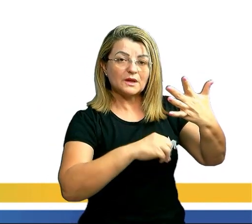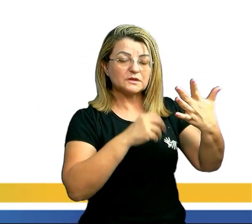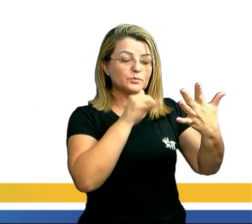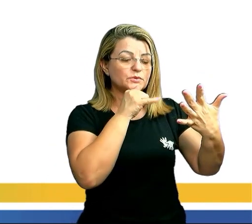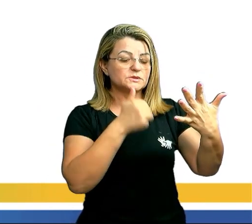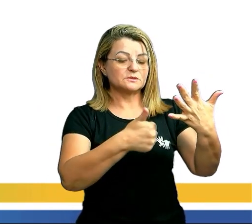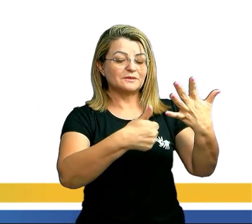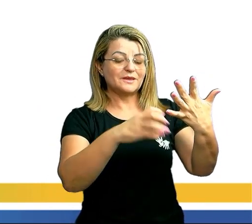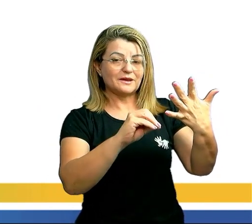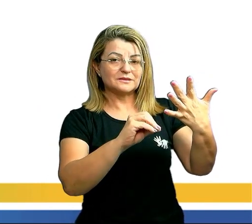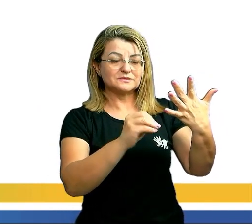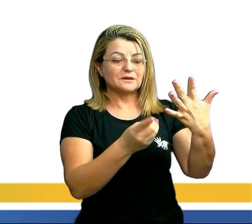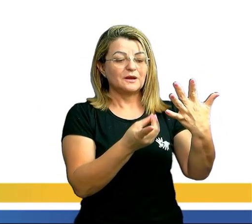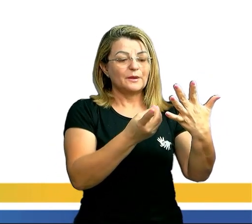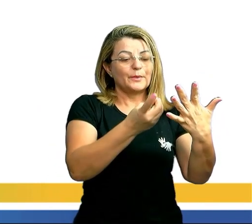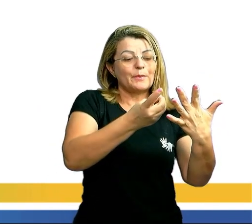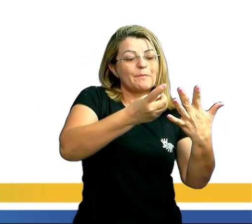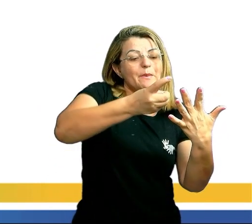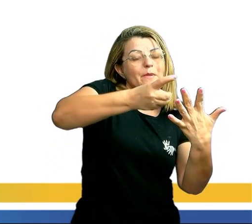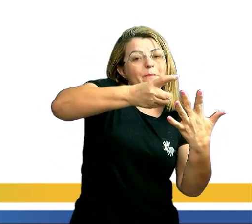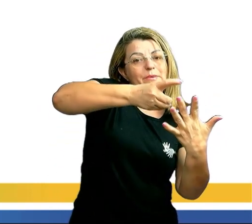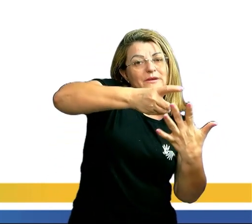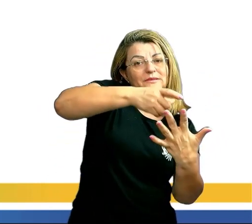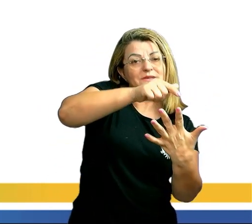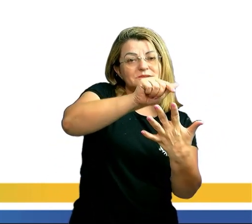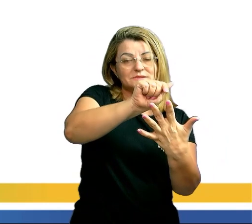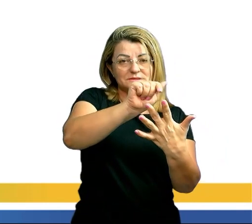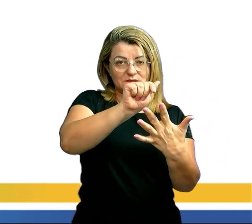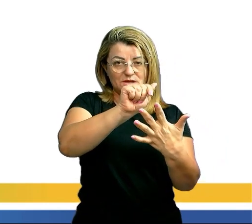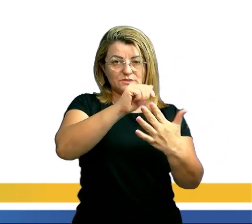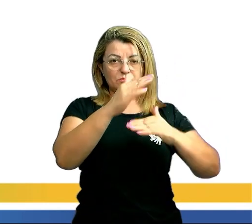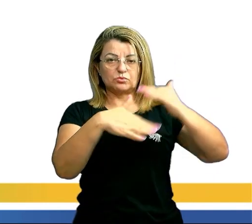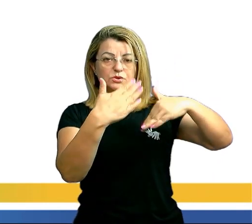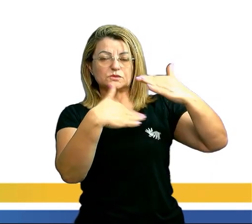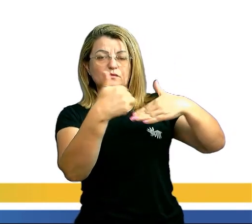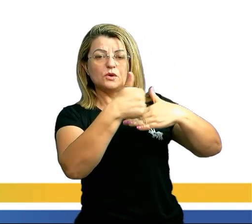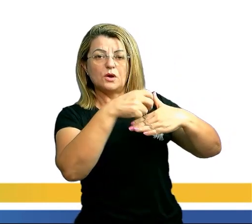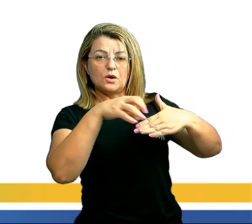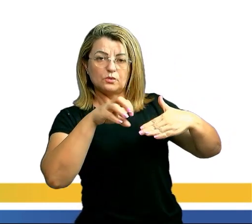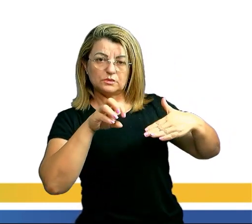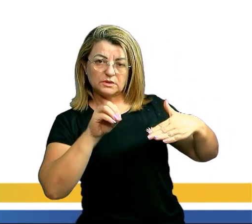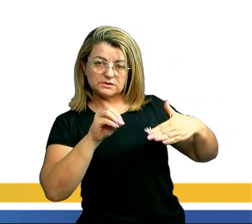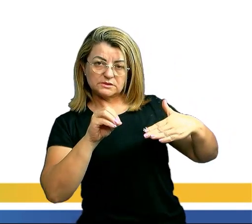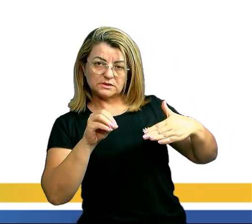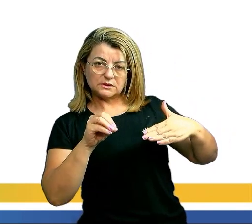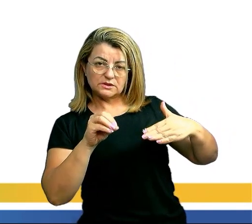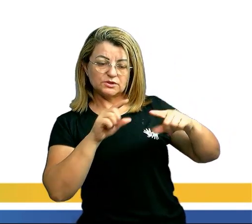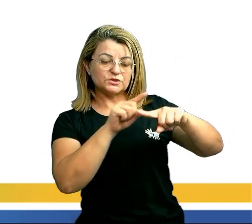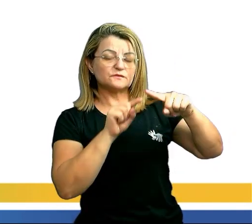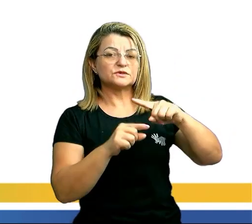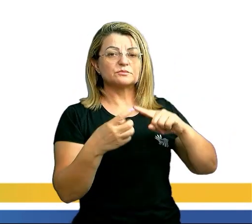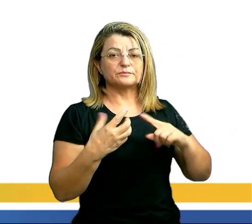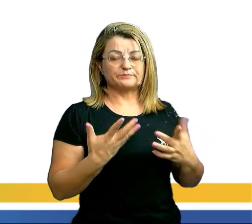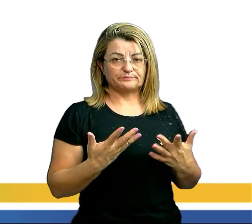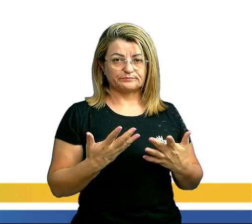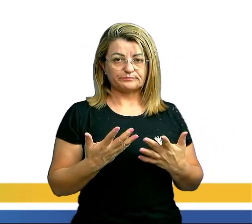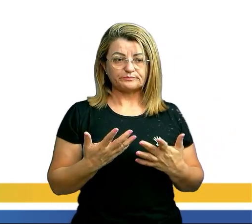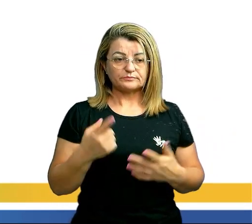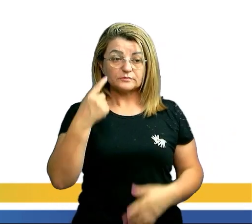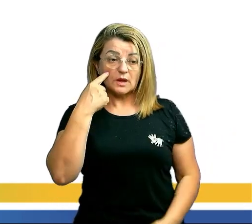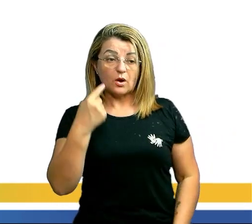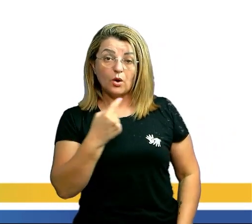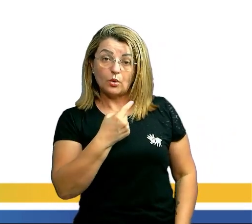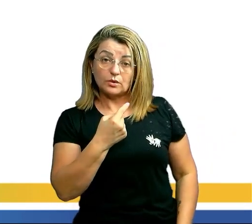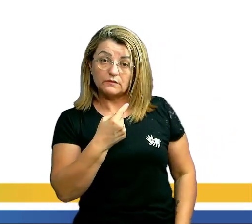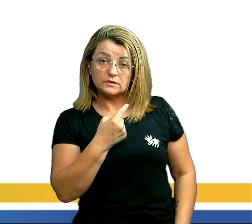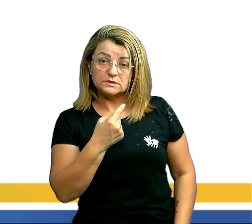sete para cancelar. Desenvolve o dez até onde foi possível. Desenvolve o três e divide. Então, olha o que vai